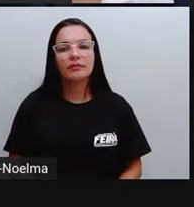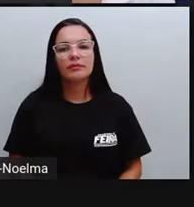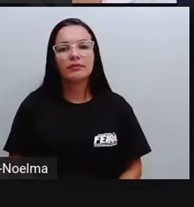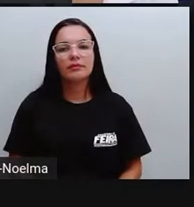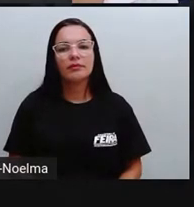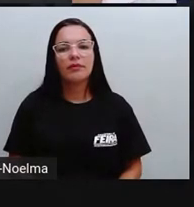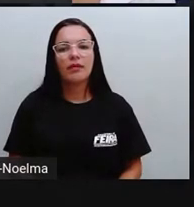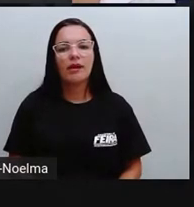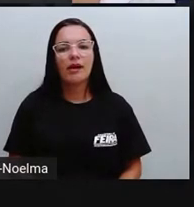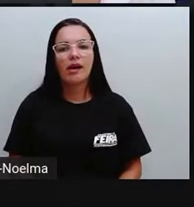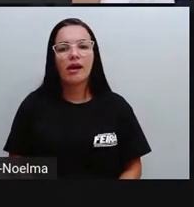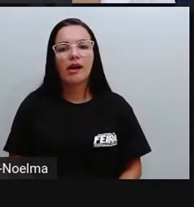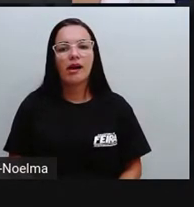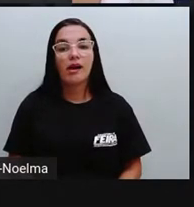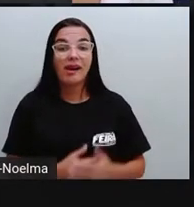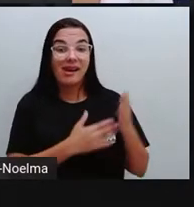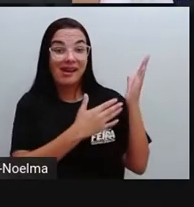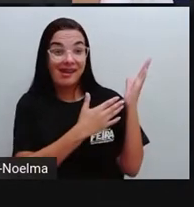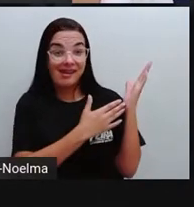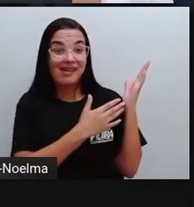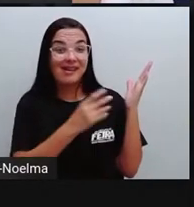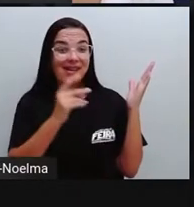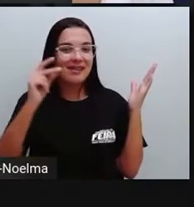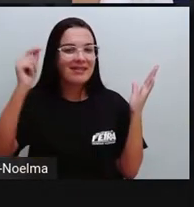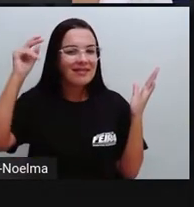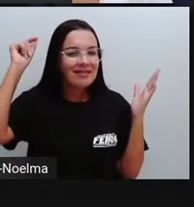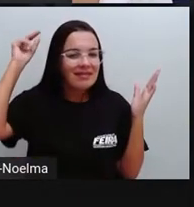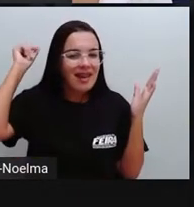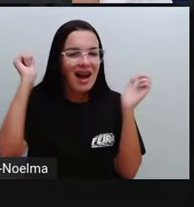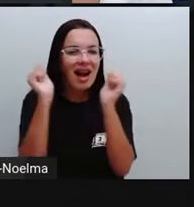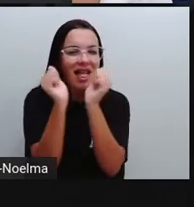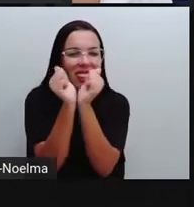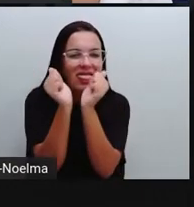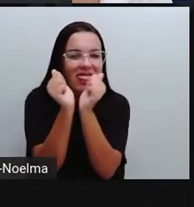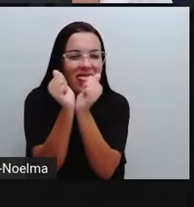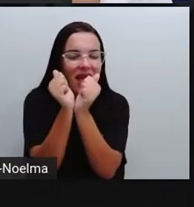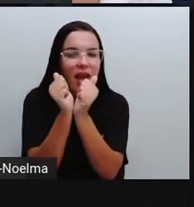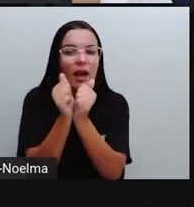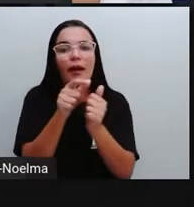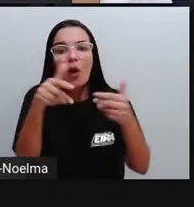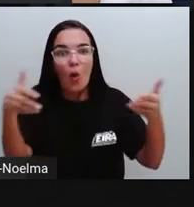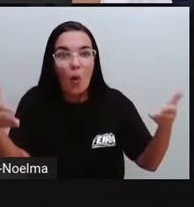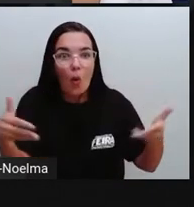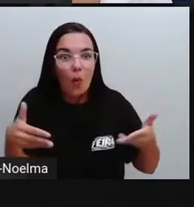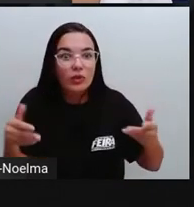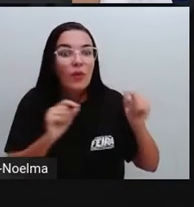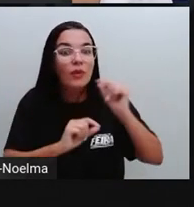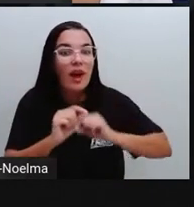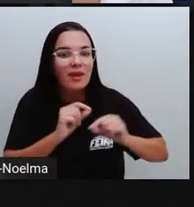aqui é a imagem da antiga cadeia pública, que hoje é a nossa Câmara, tá?